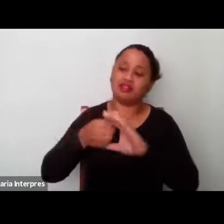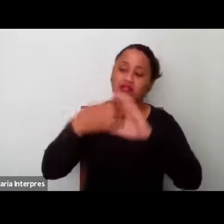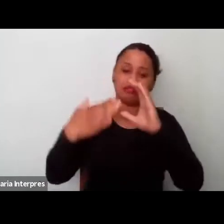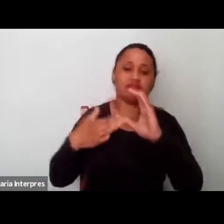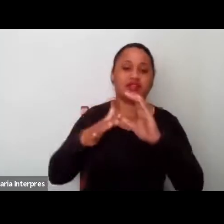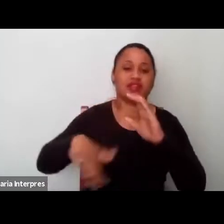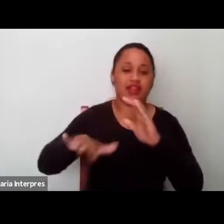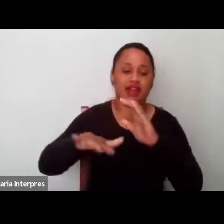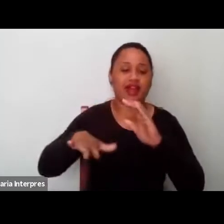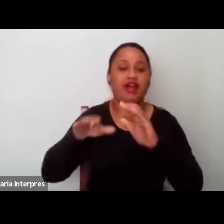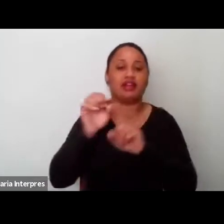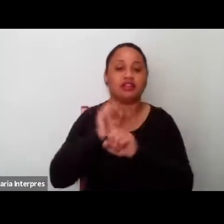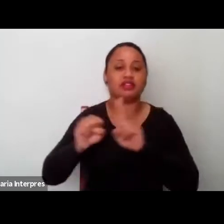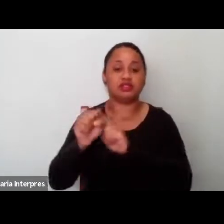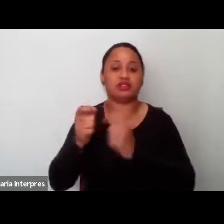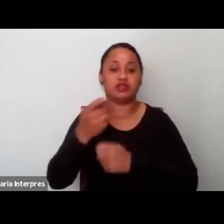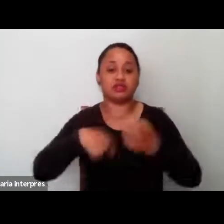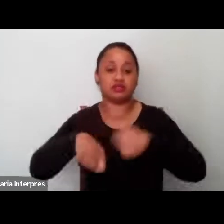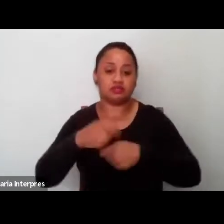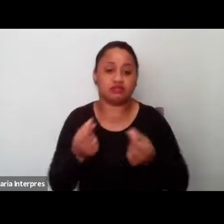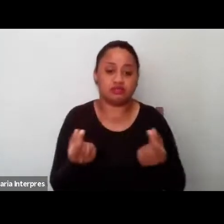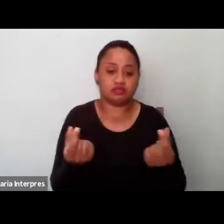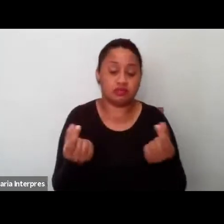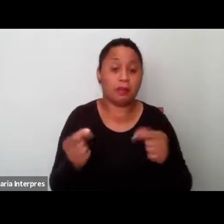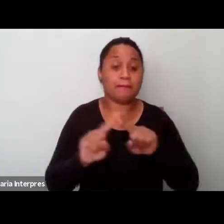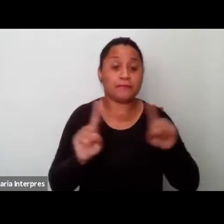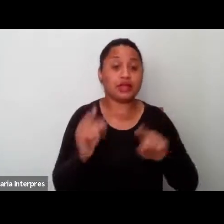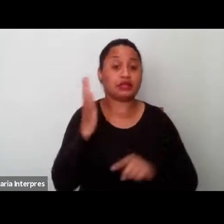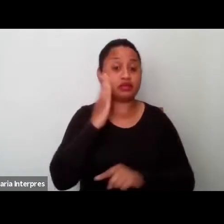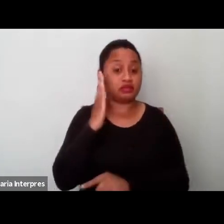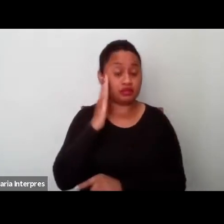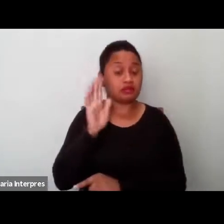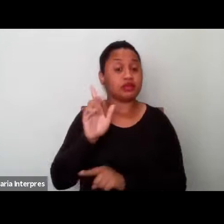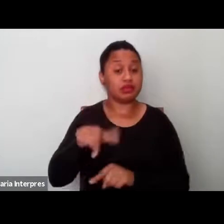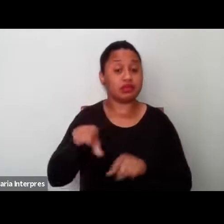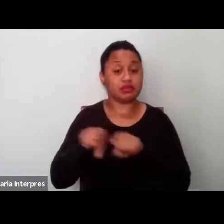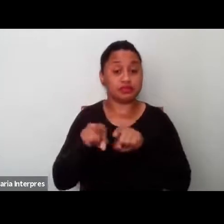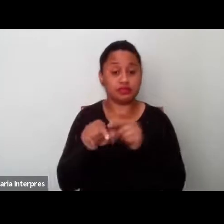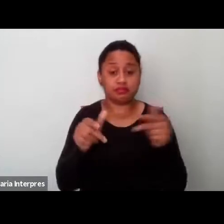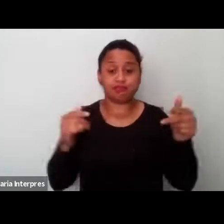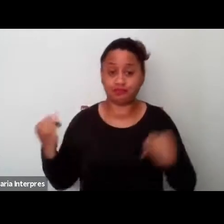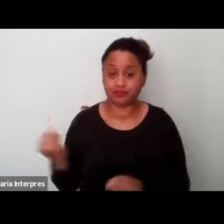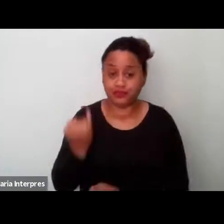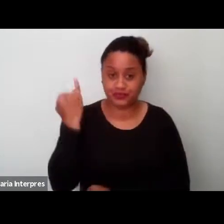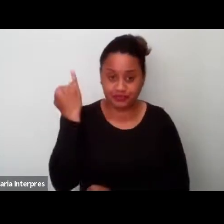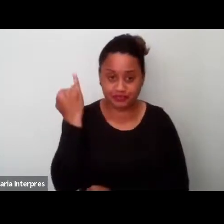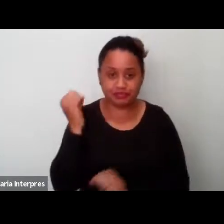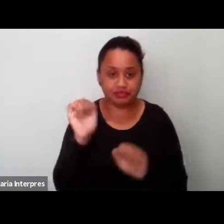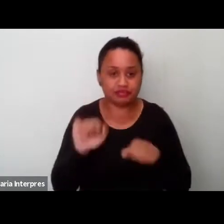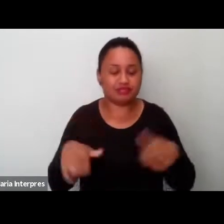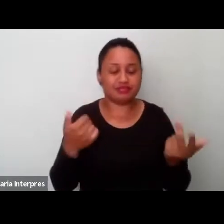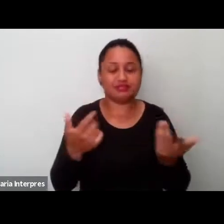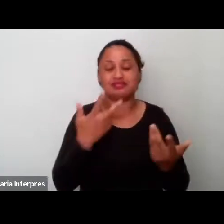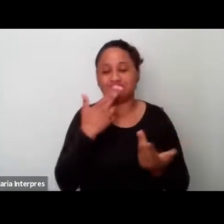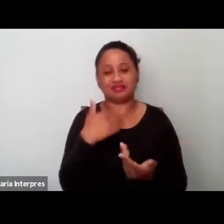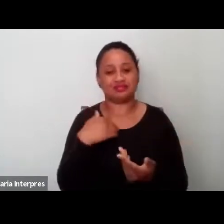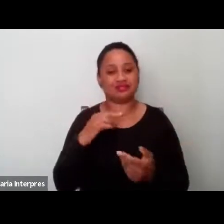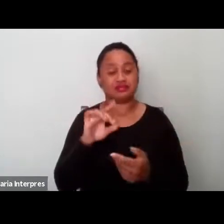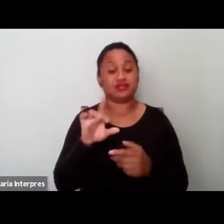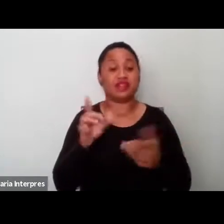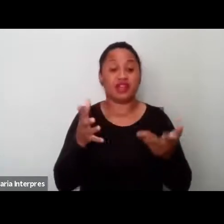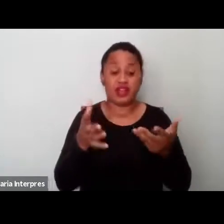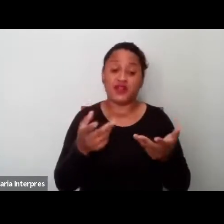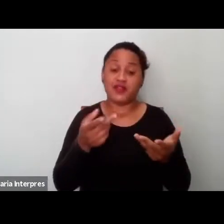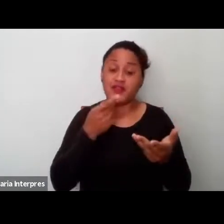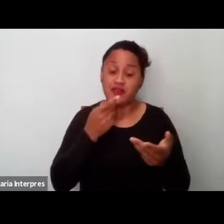sabemos que esse é uma questão bastante importante também. Então, eu acho que é isso, quero ressaltar